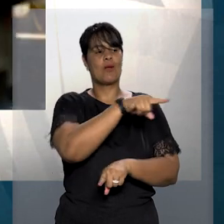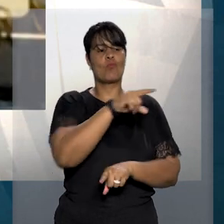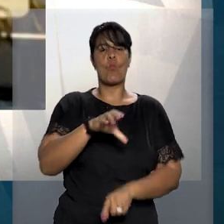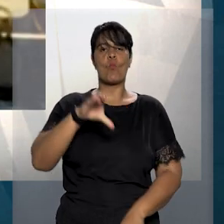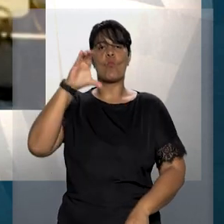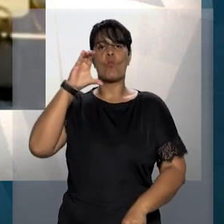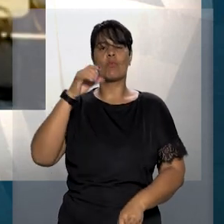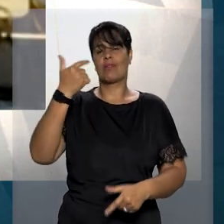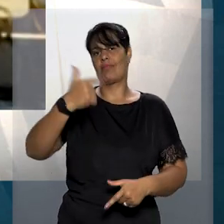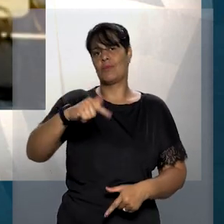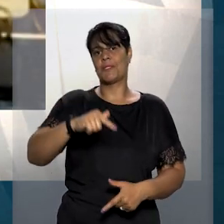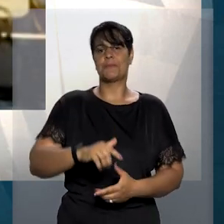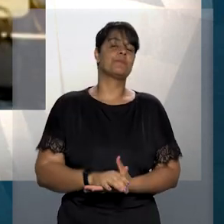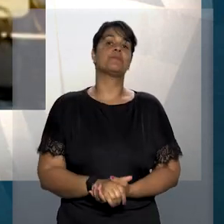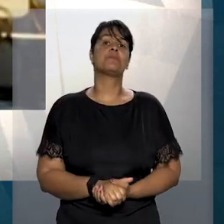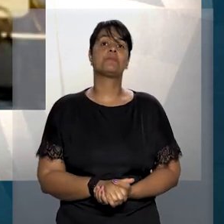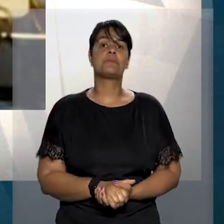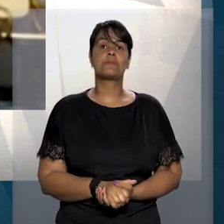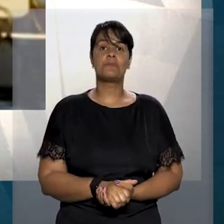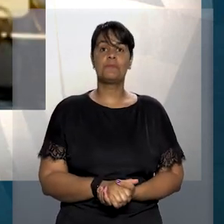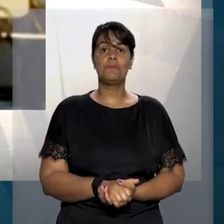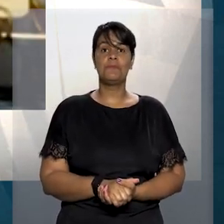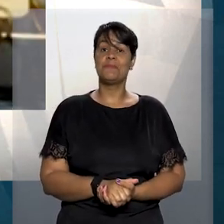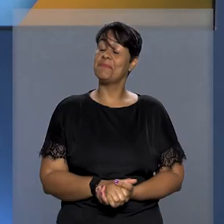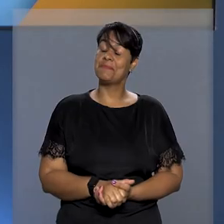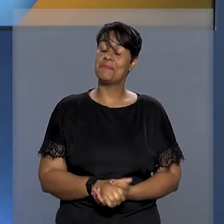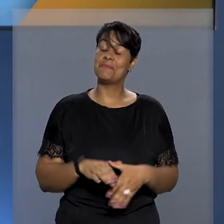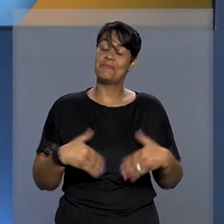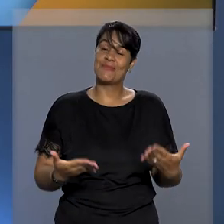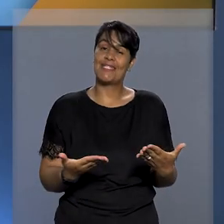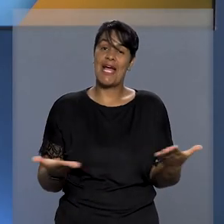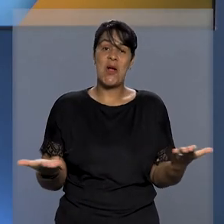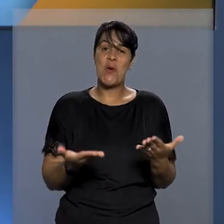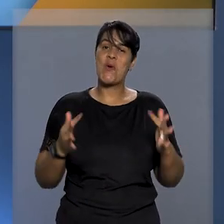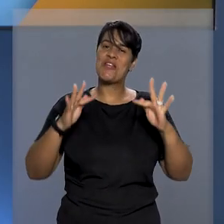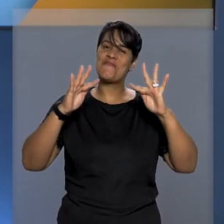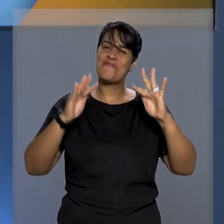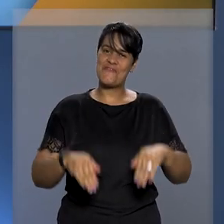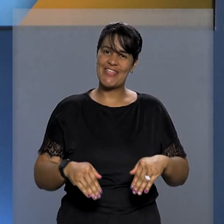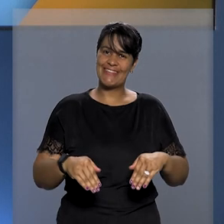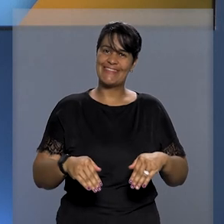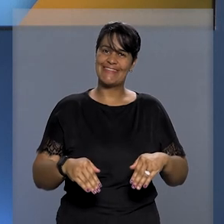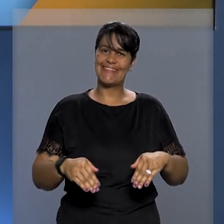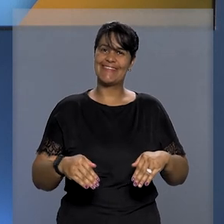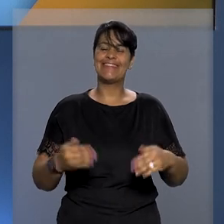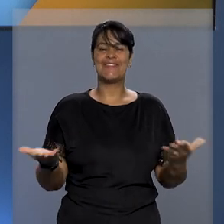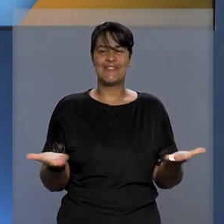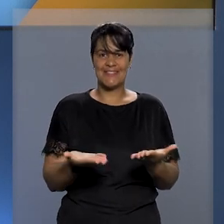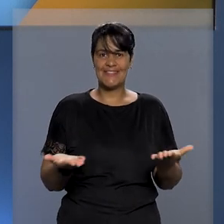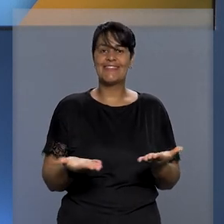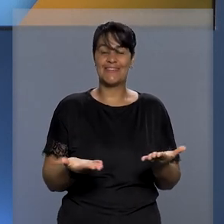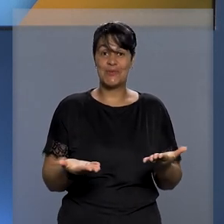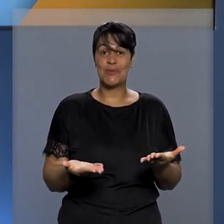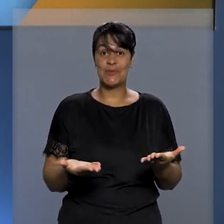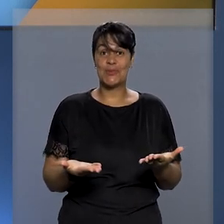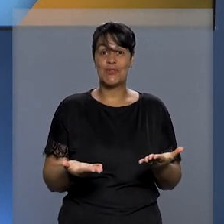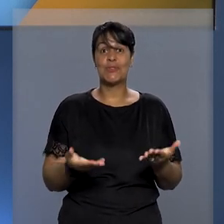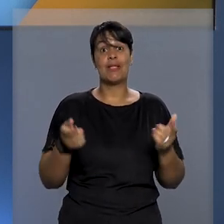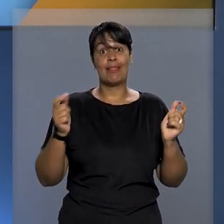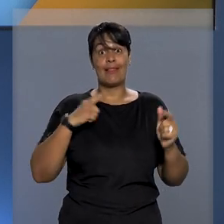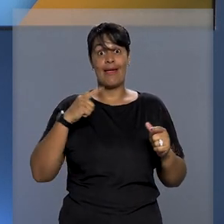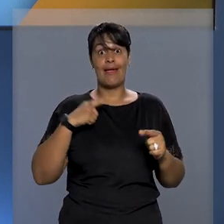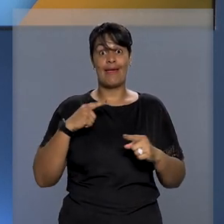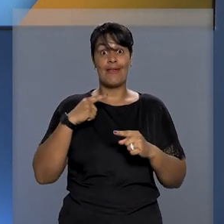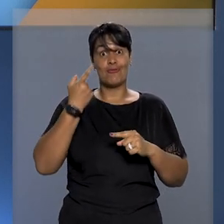omissão relevante para a extinção do direito. E a gente se despede desta edição do STJ